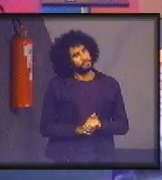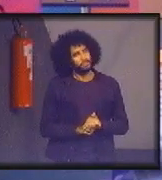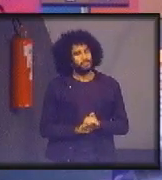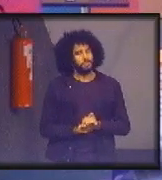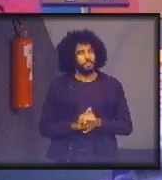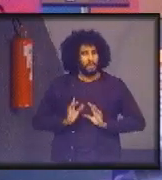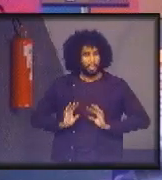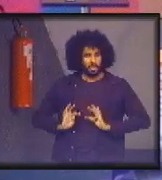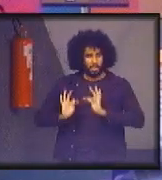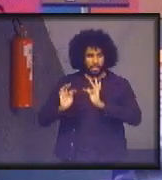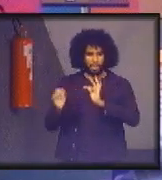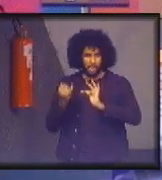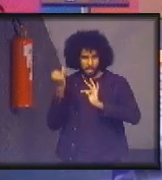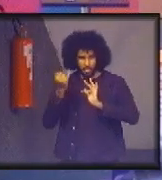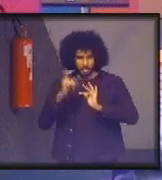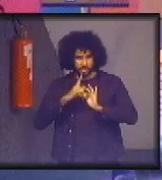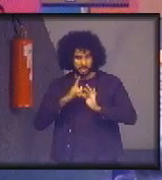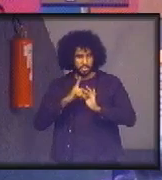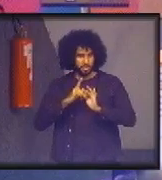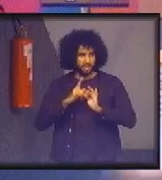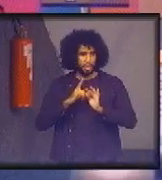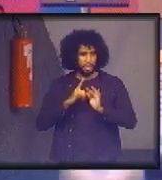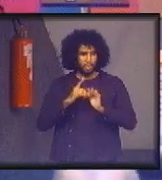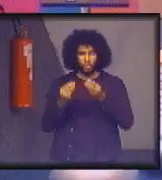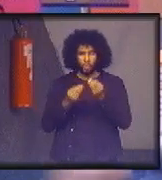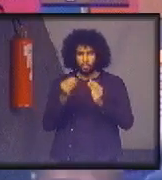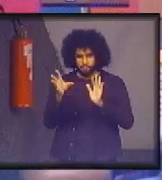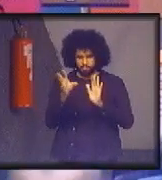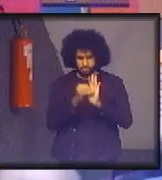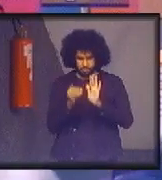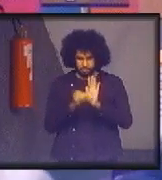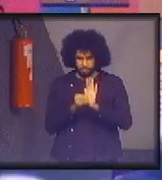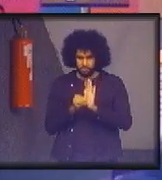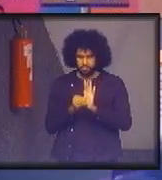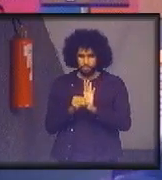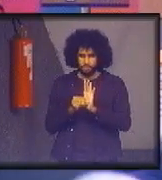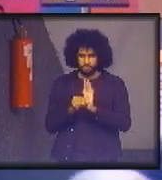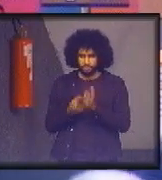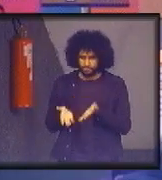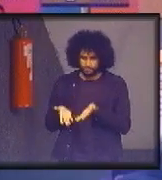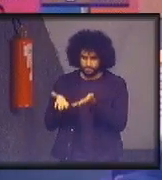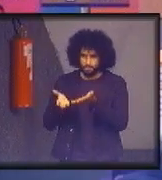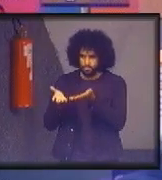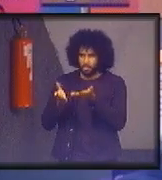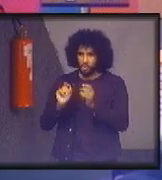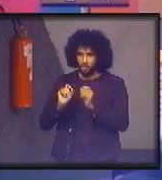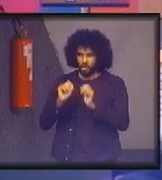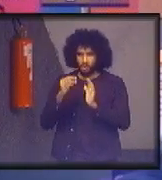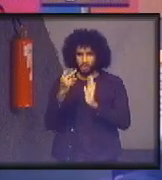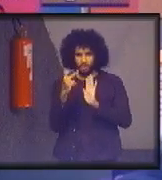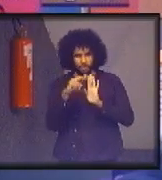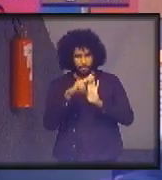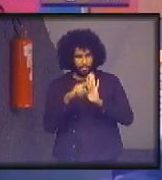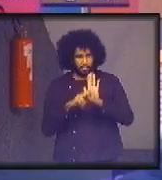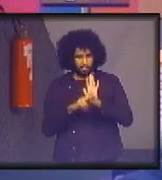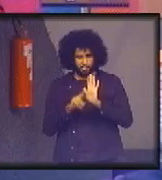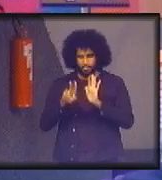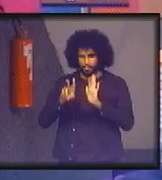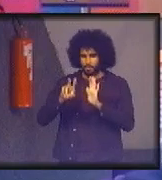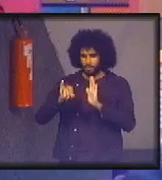e têm muita aplicação tecnológica, estimuladas pelo protocolo de Viena,